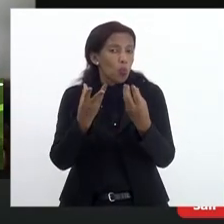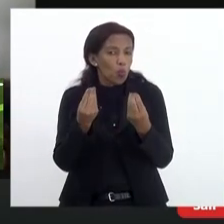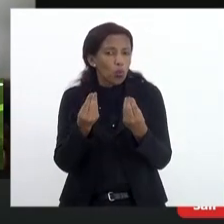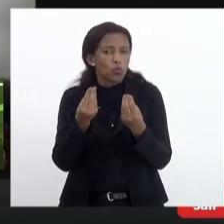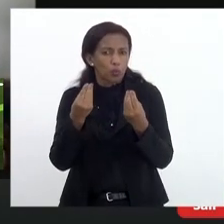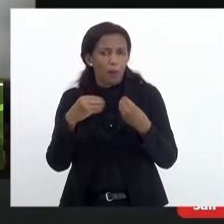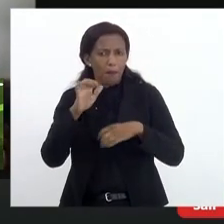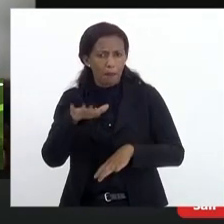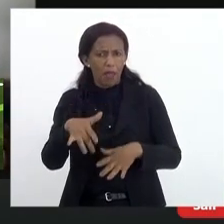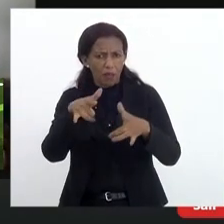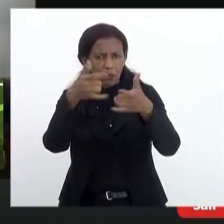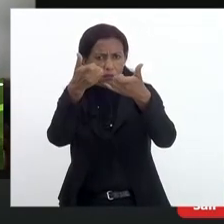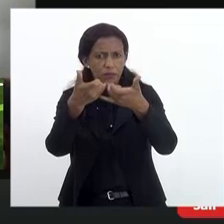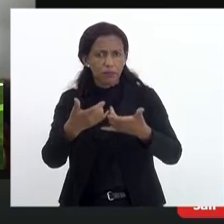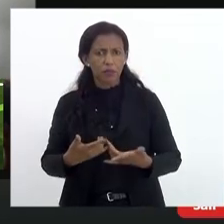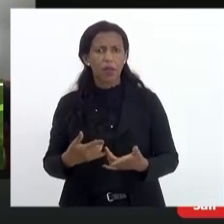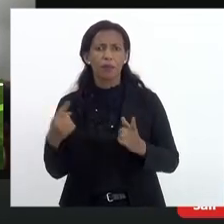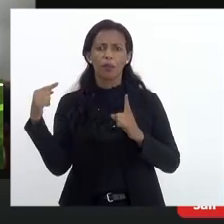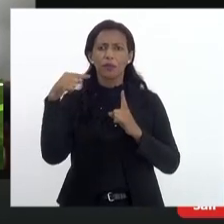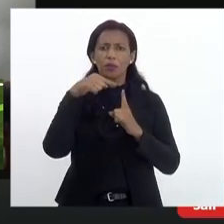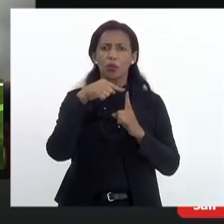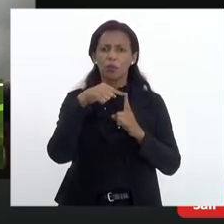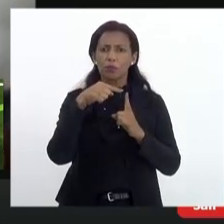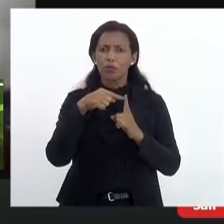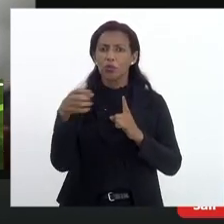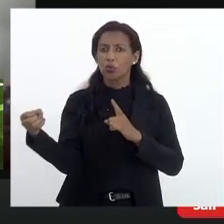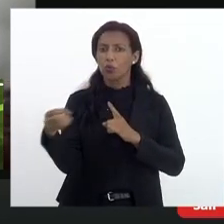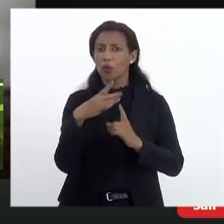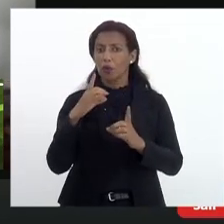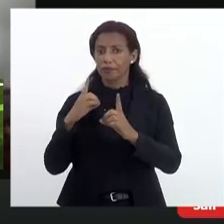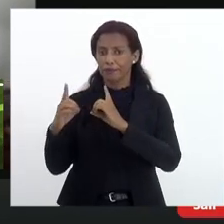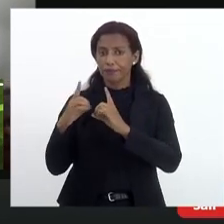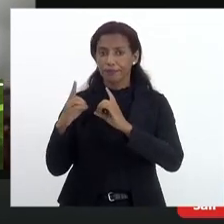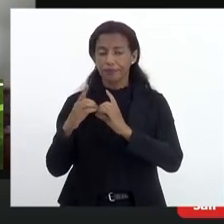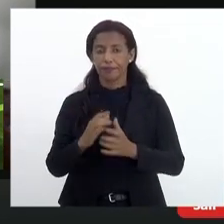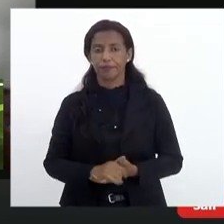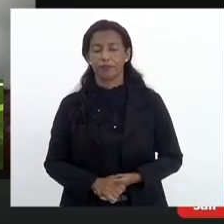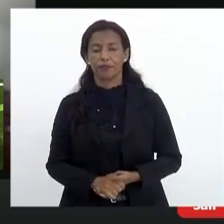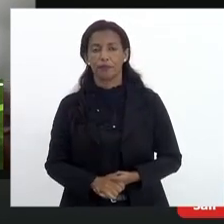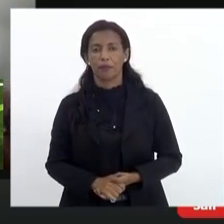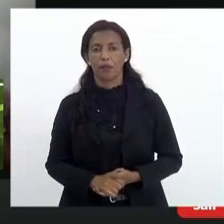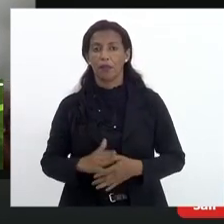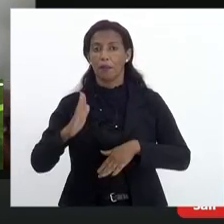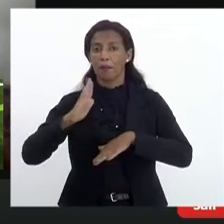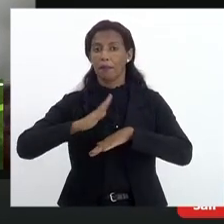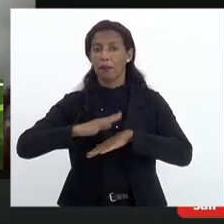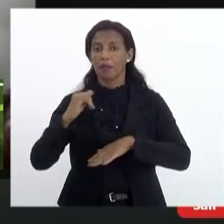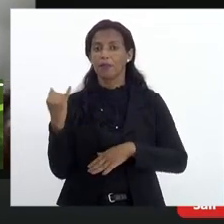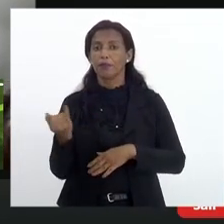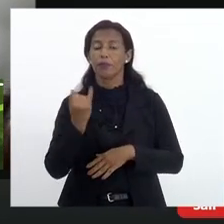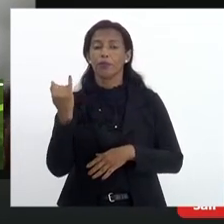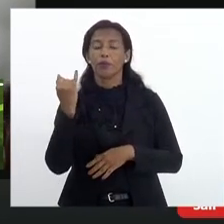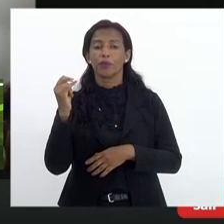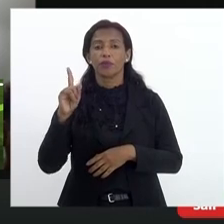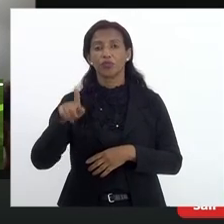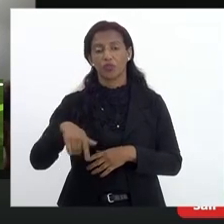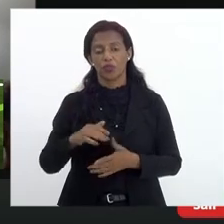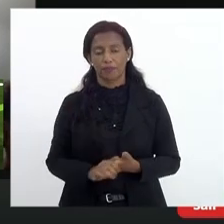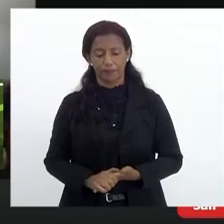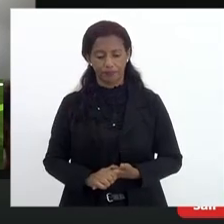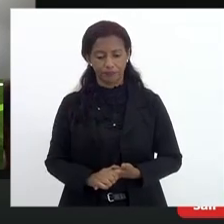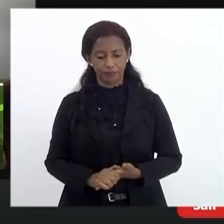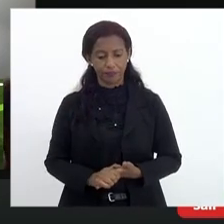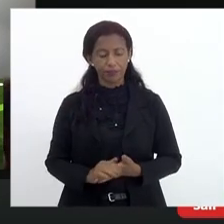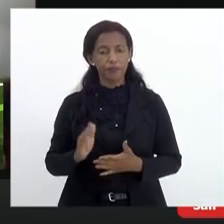senhor colocou, acho que pode ser até objeto de uma nova discussão. Mas o mais importante é, em relação às escolas